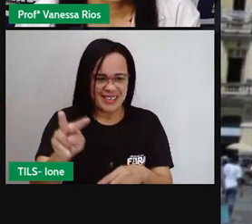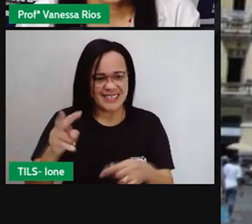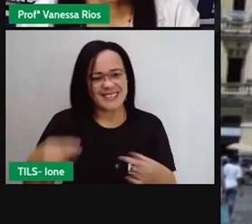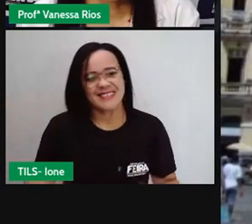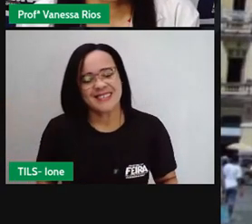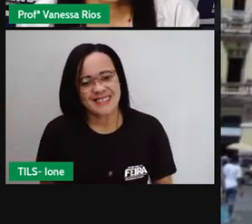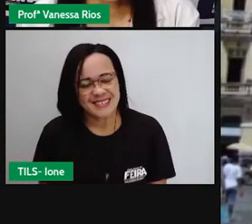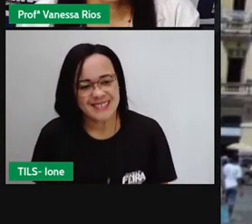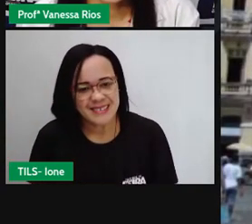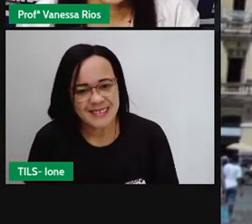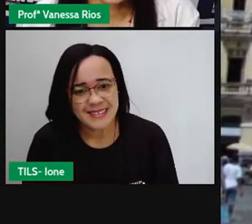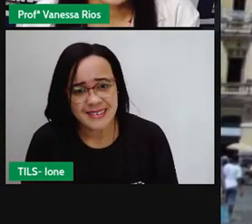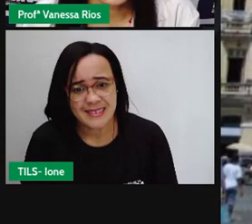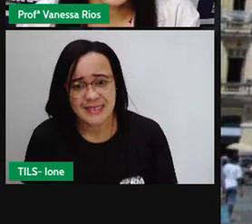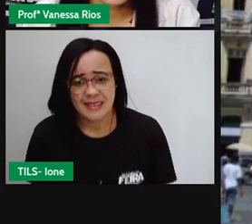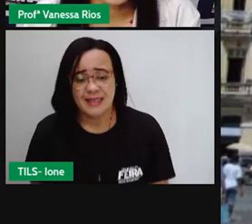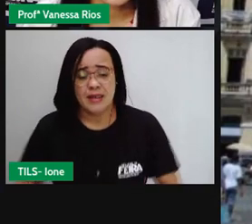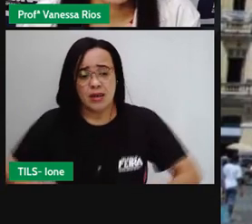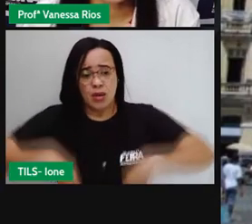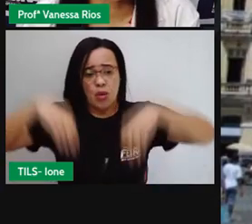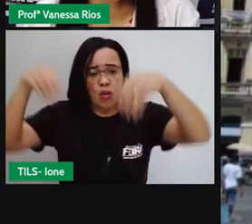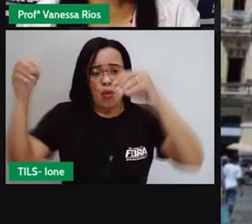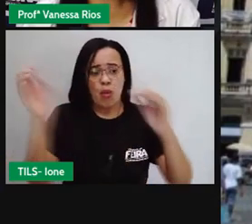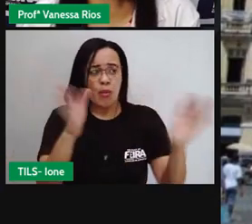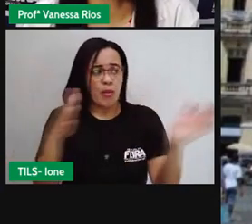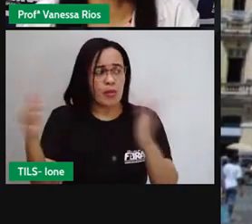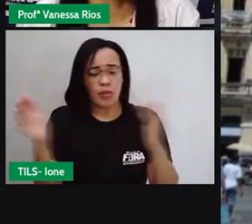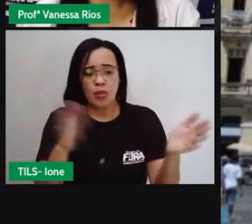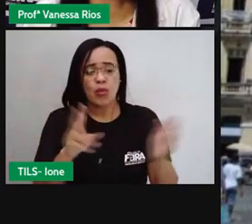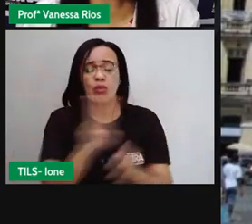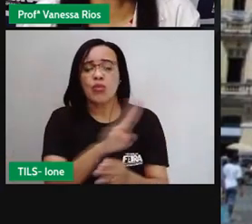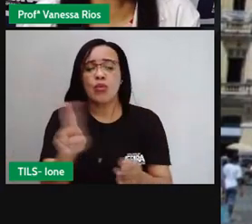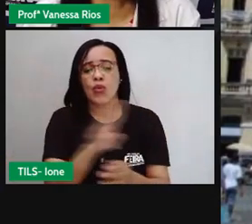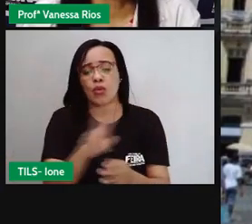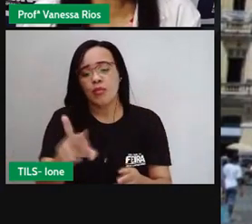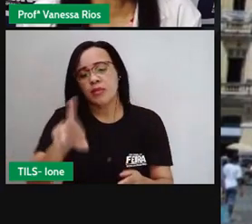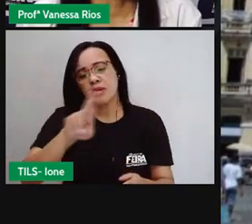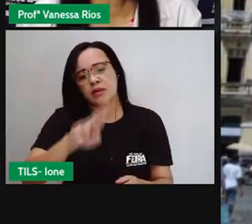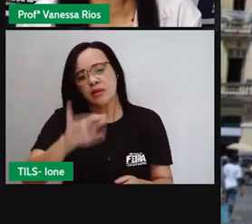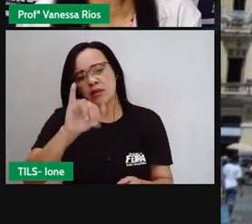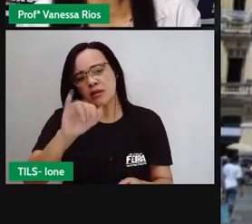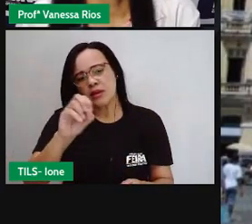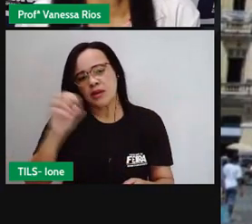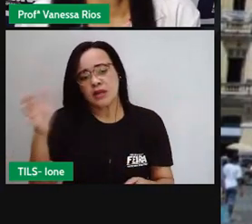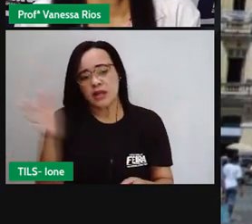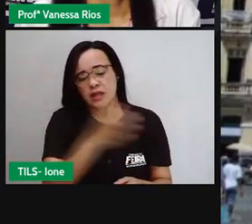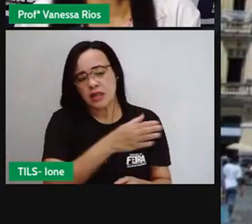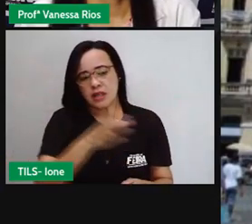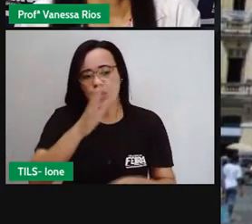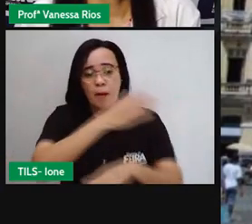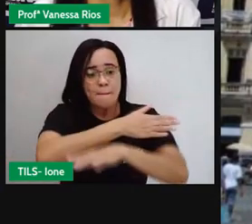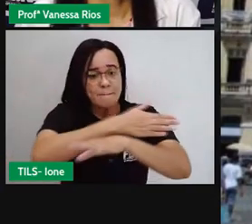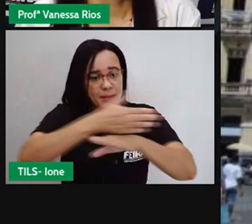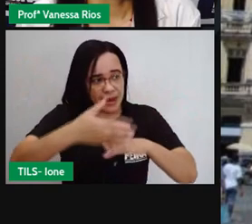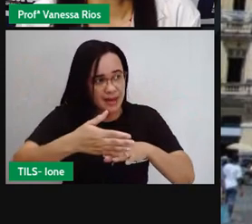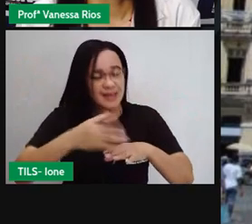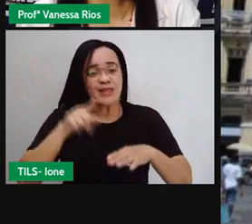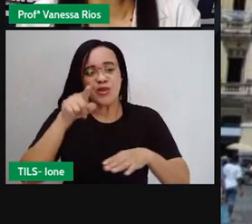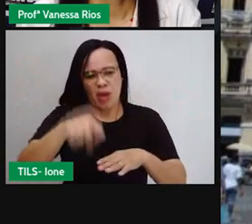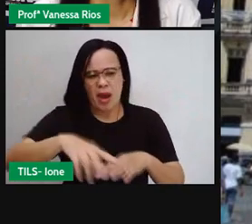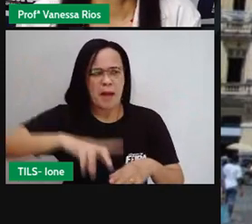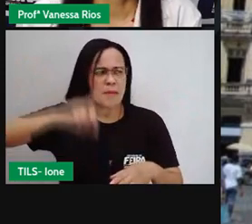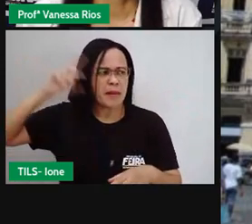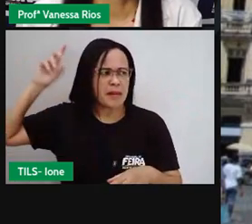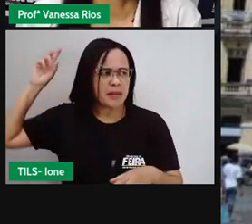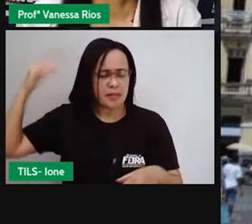Aí é o Palácio Rio Branco, né? Onde ficava aí o governador. Logo nos primeiros